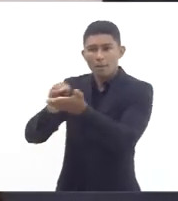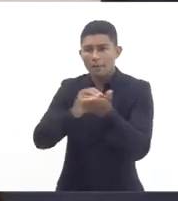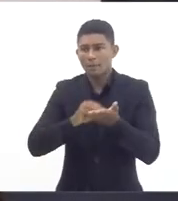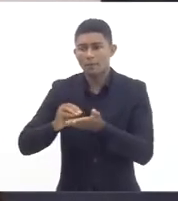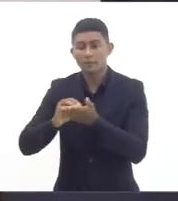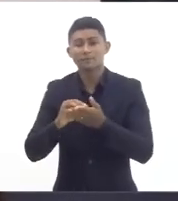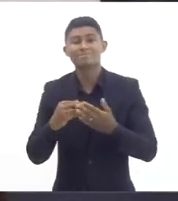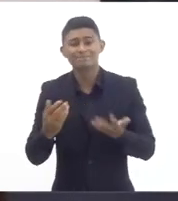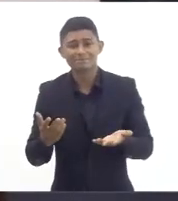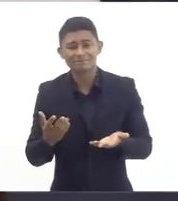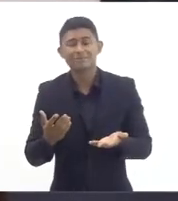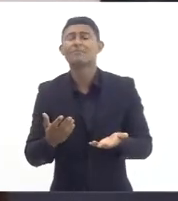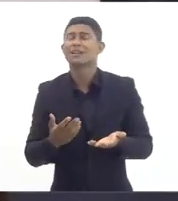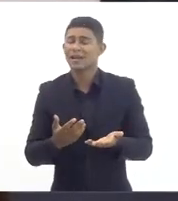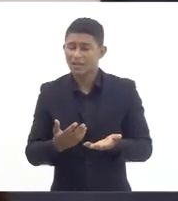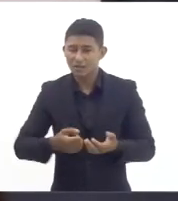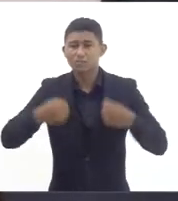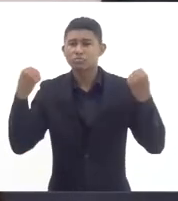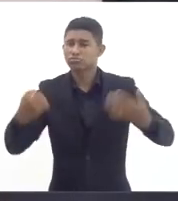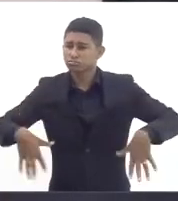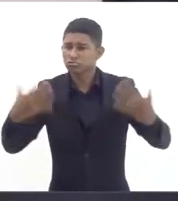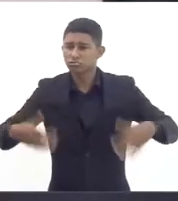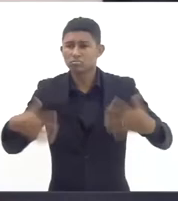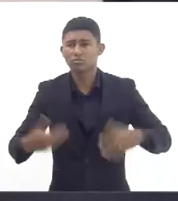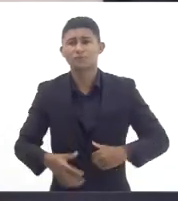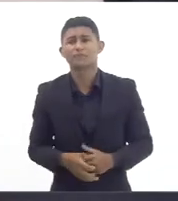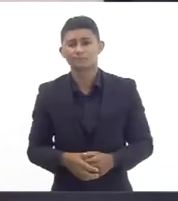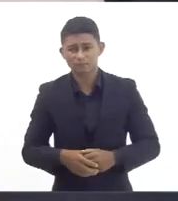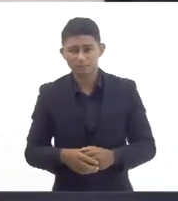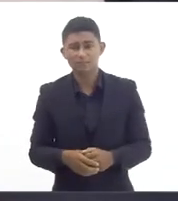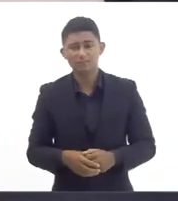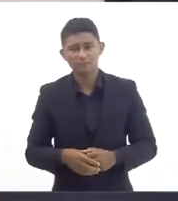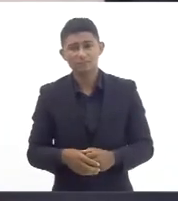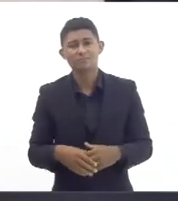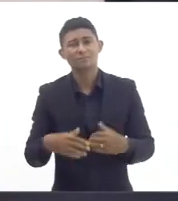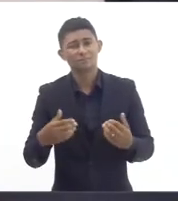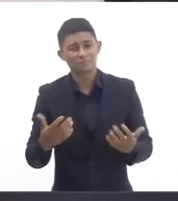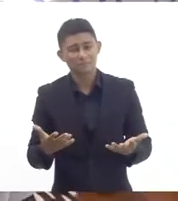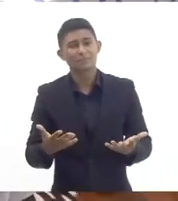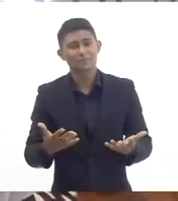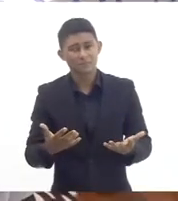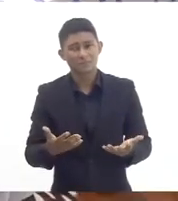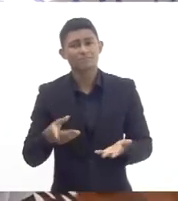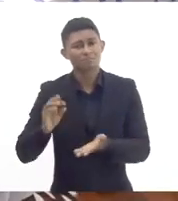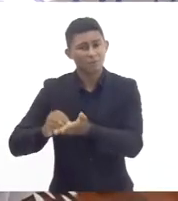carência real se nessa carência já não conta o GLP e o contrato